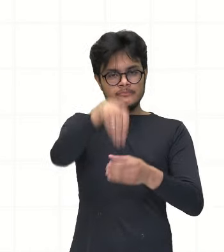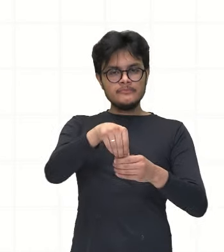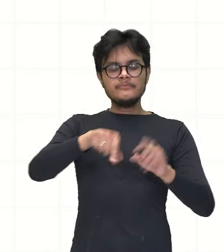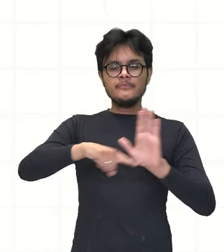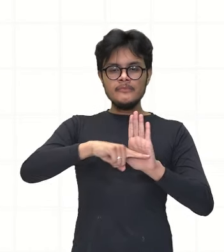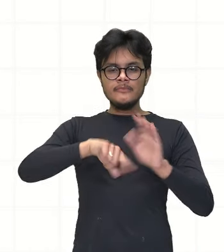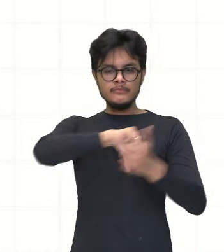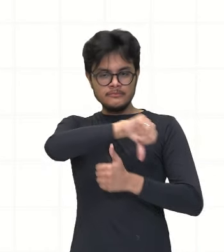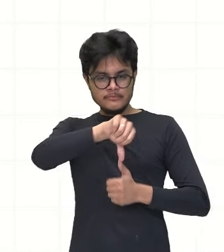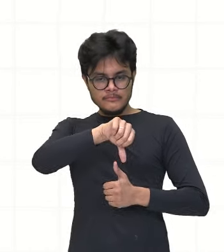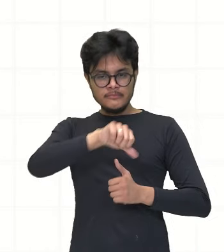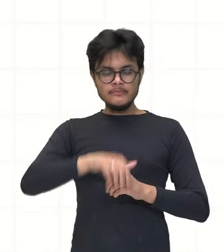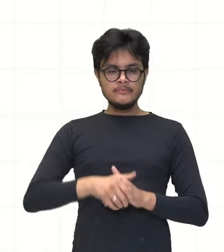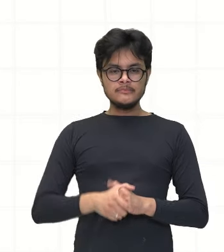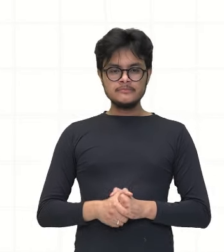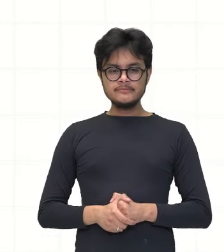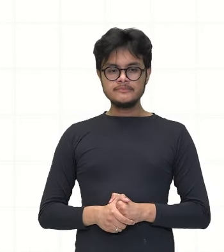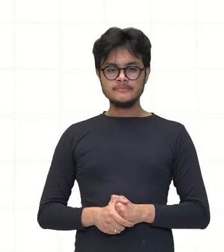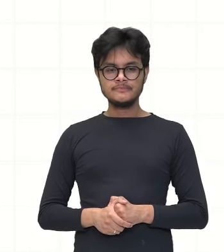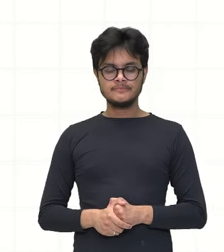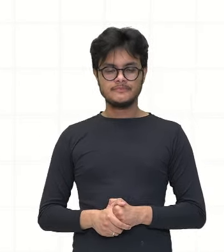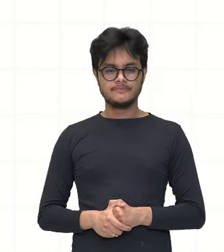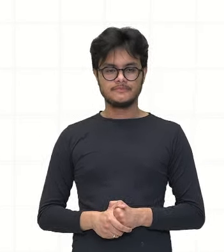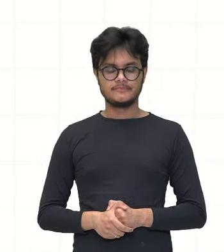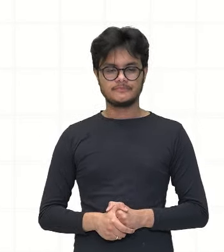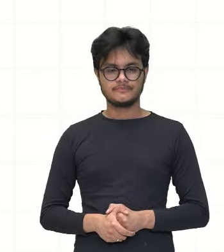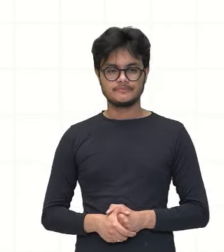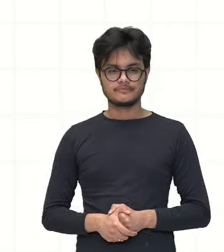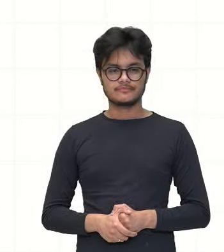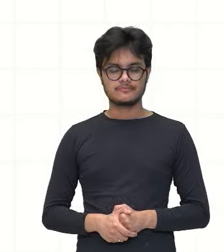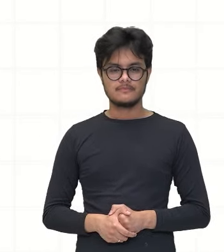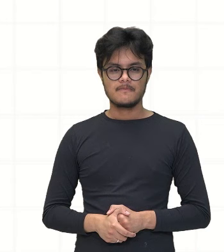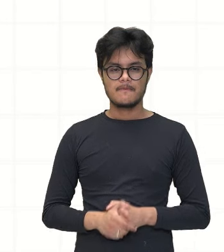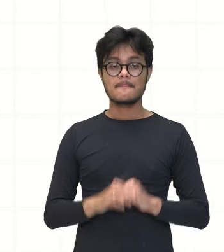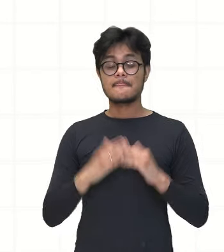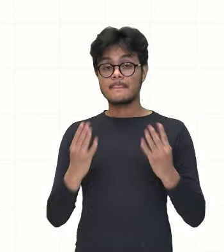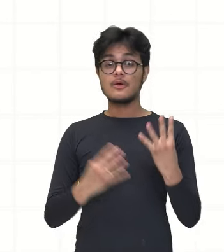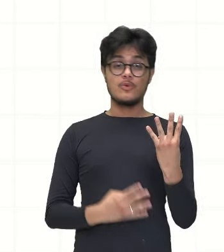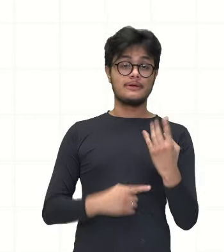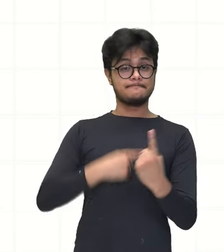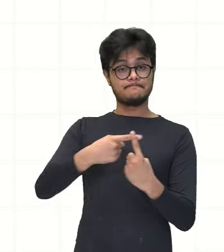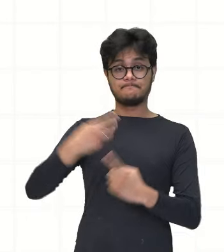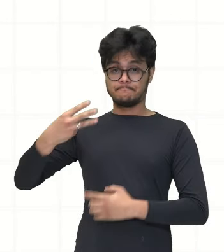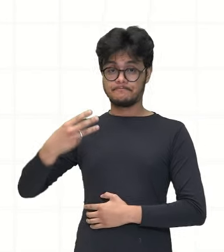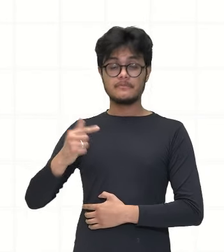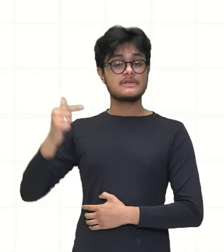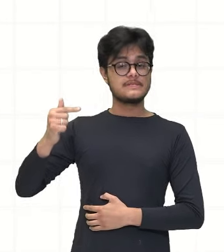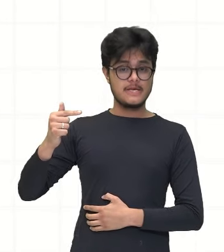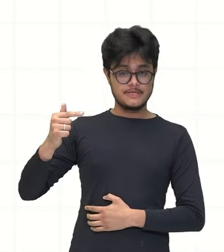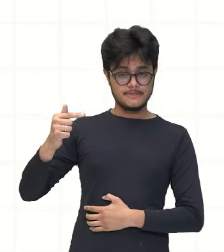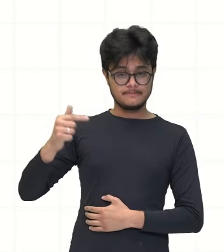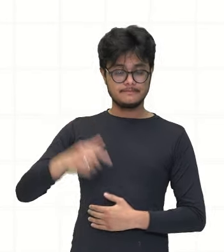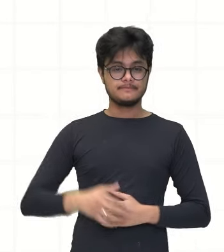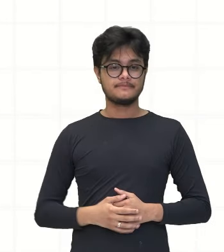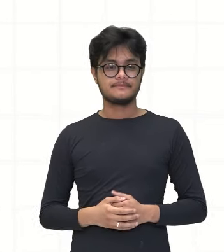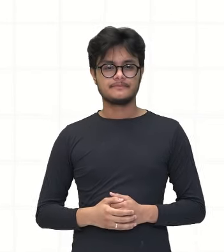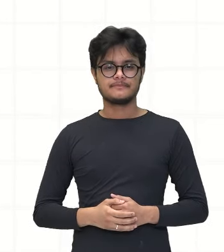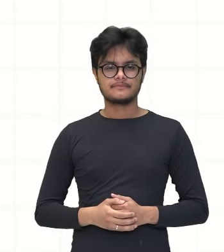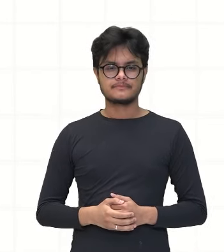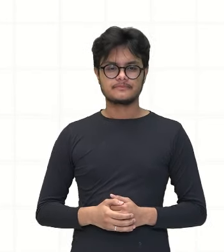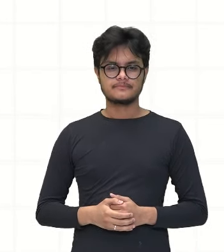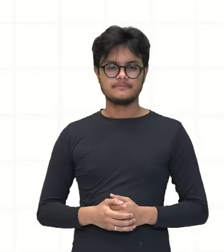parênteses, tá? Então, também você pode pensar desse jeito. Aí, então, 4 mais 3 igual a 7. Agora, eu já tenho aí